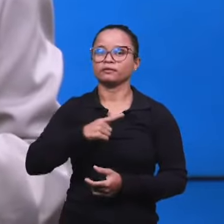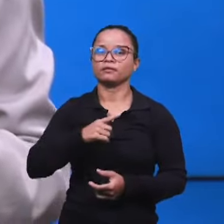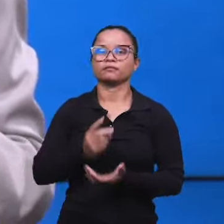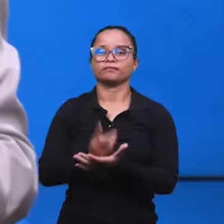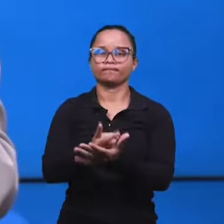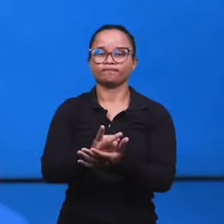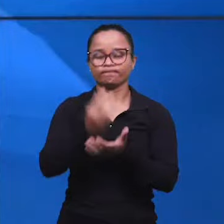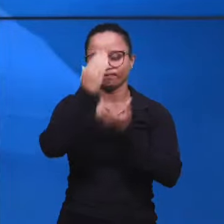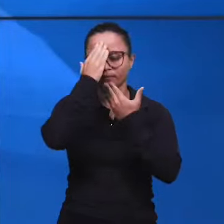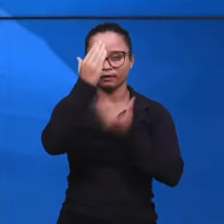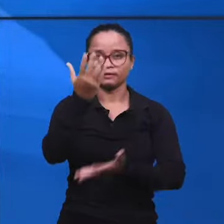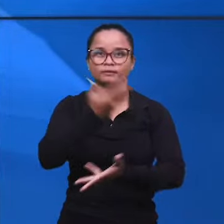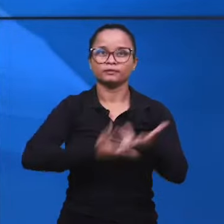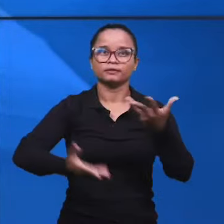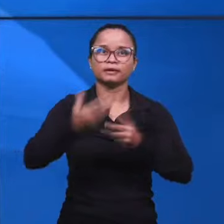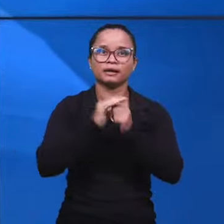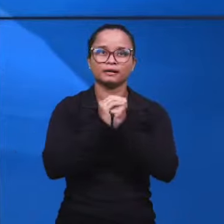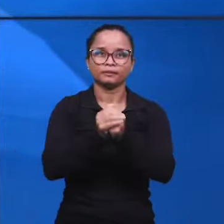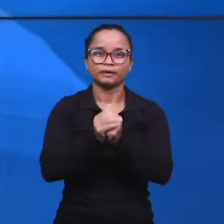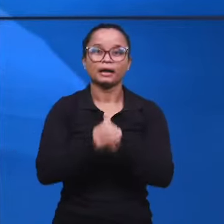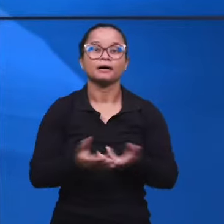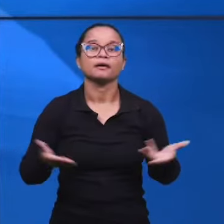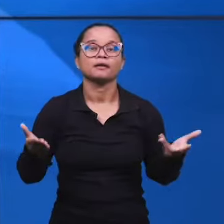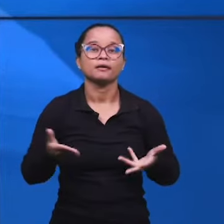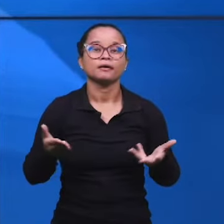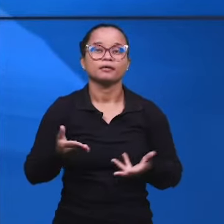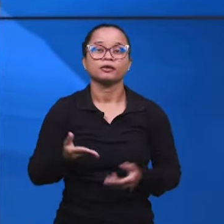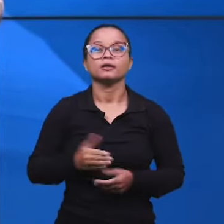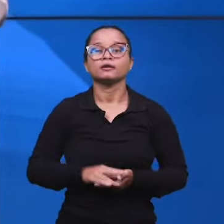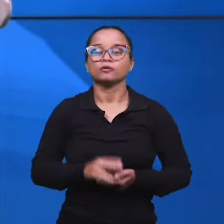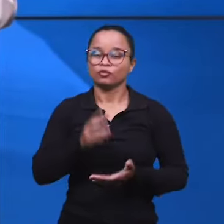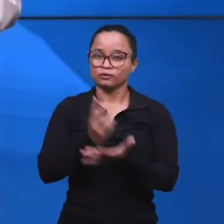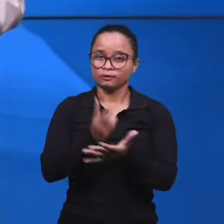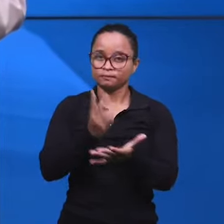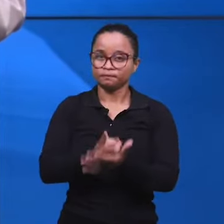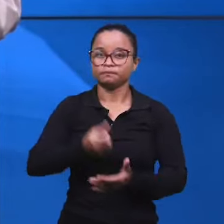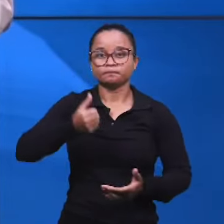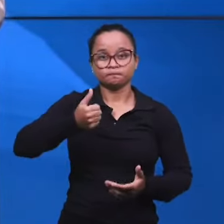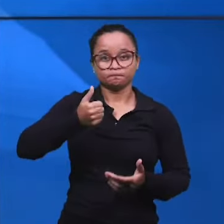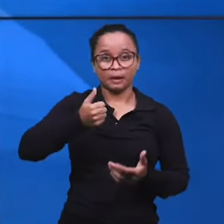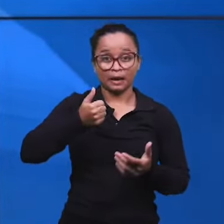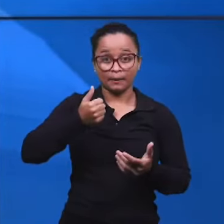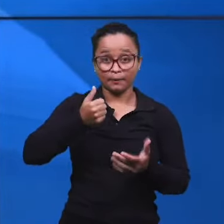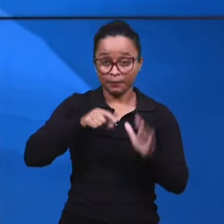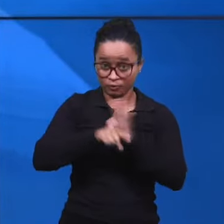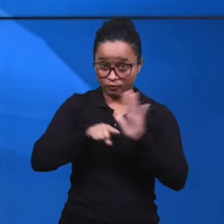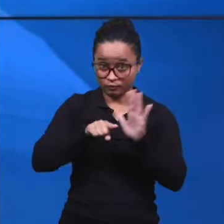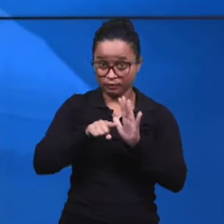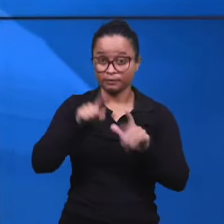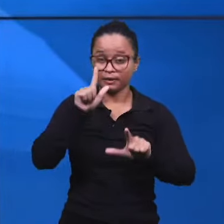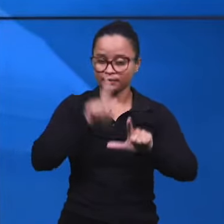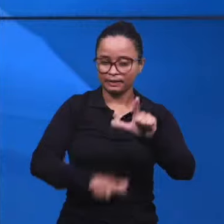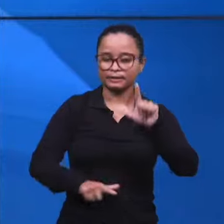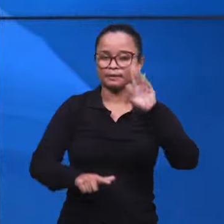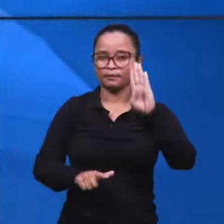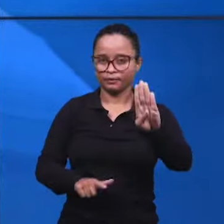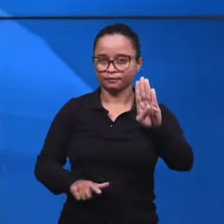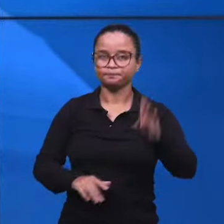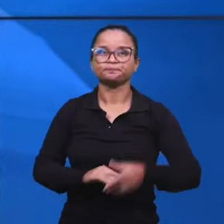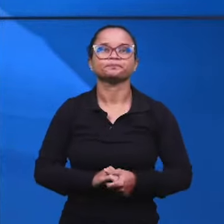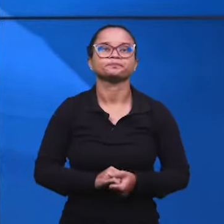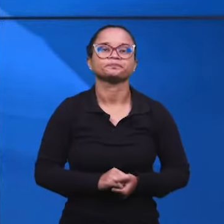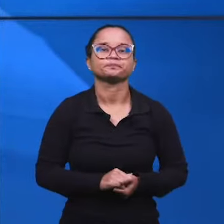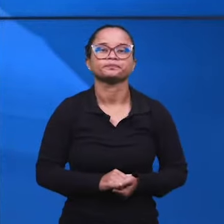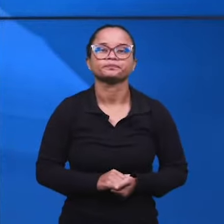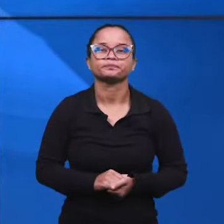pela sua participação. Amém, irmãos? Vamos agora ainda à mesma pergunta, e agora será a letra B. E a